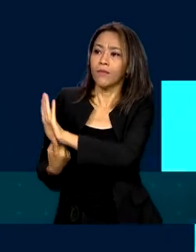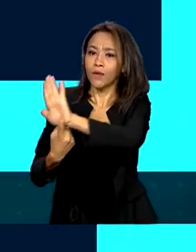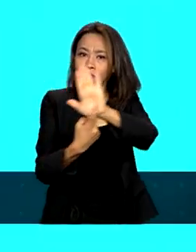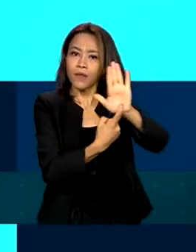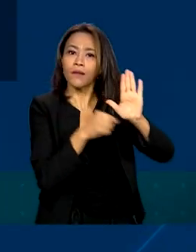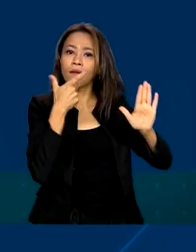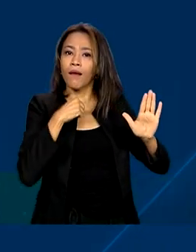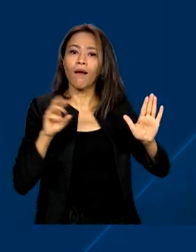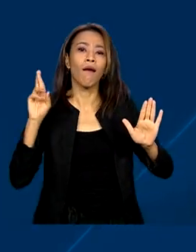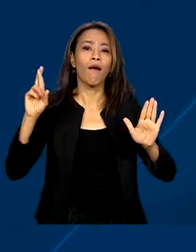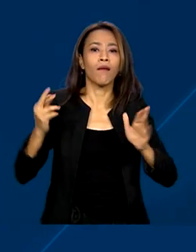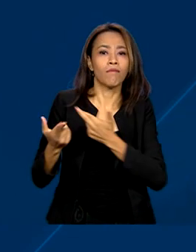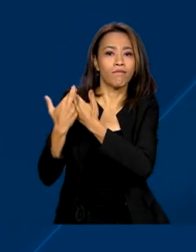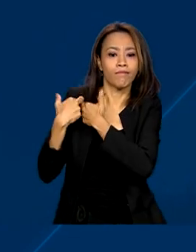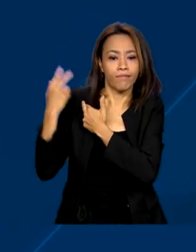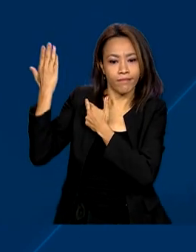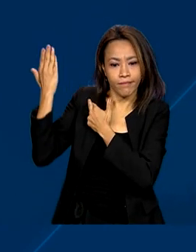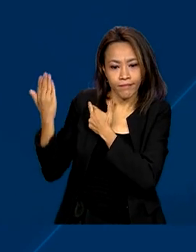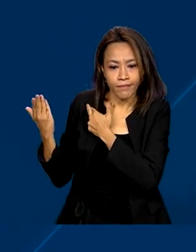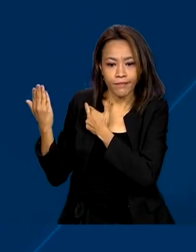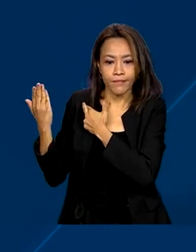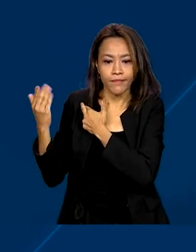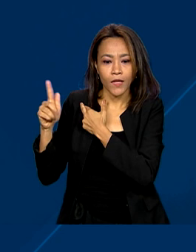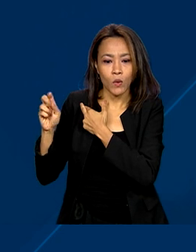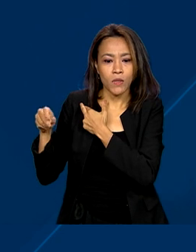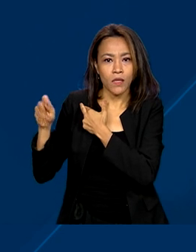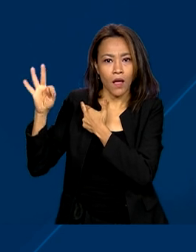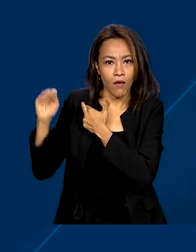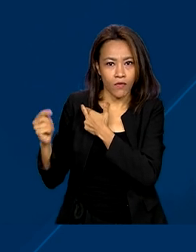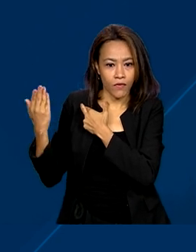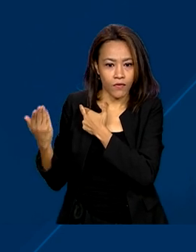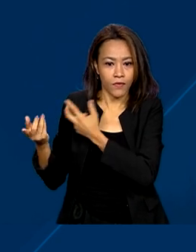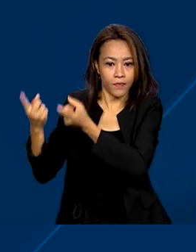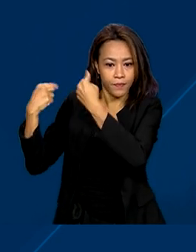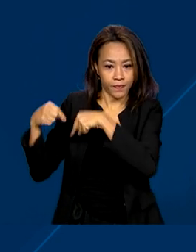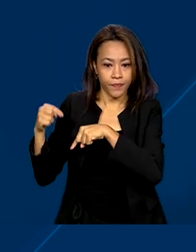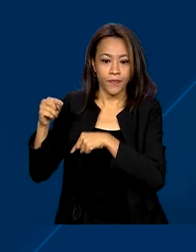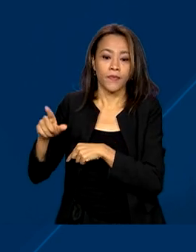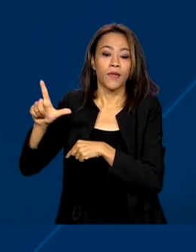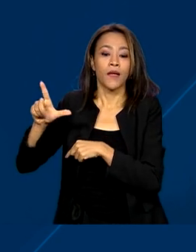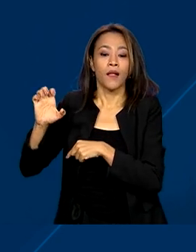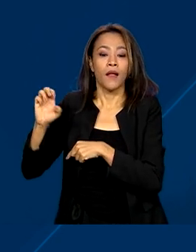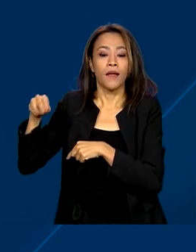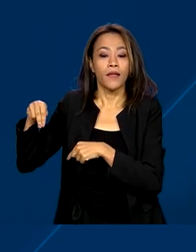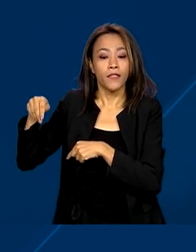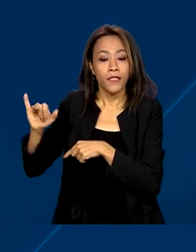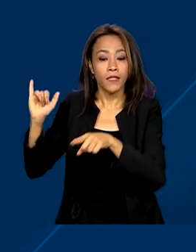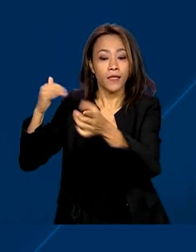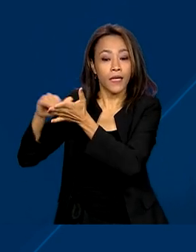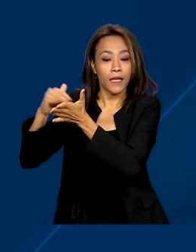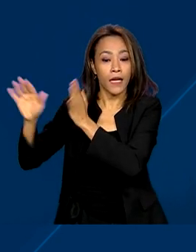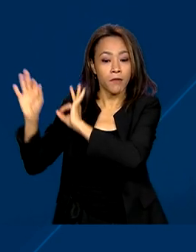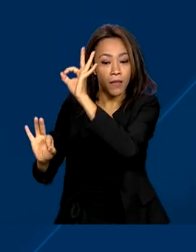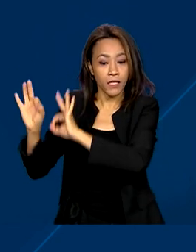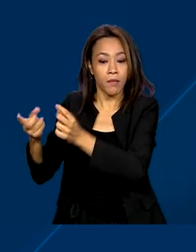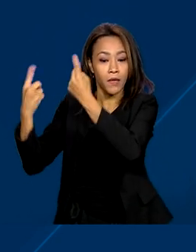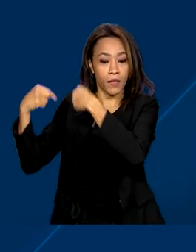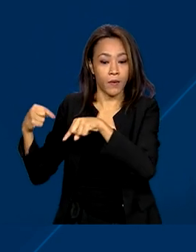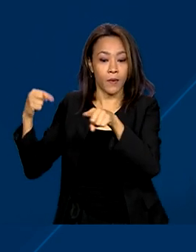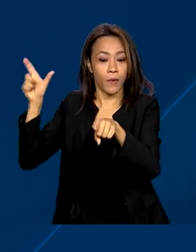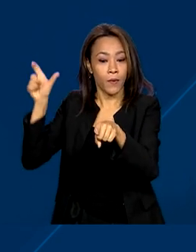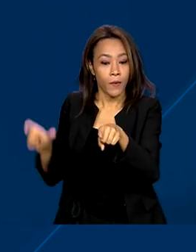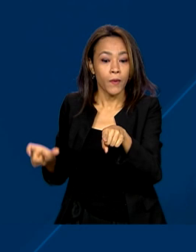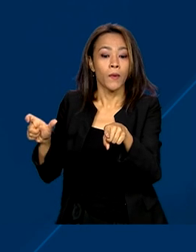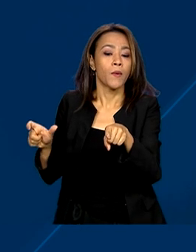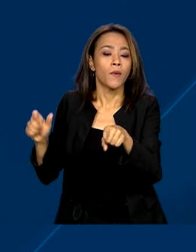Gustavo Guimarães é o secretário executivo do Ministério. Liani Lemos, a secretária de Planejamento. Paulo Bijos